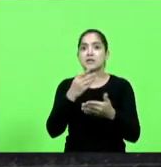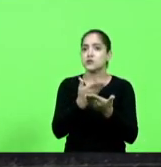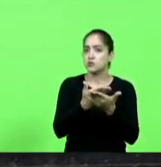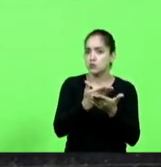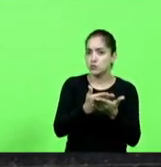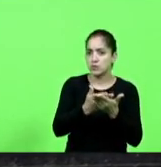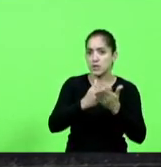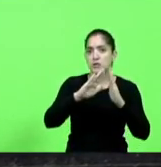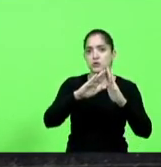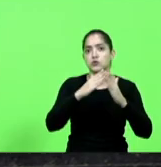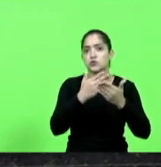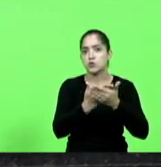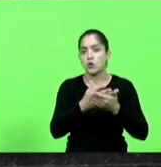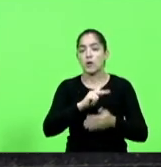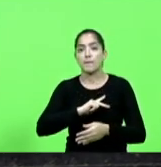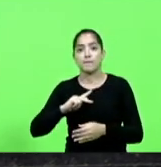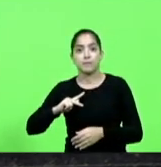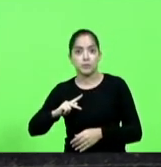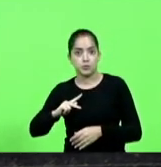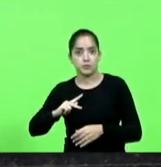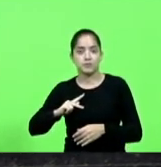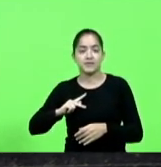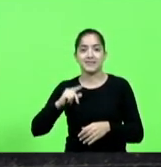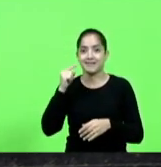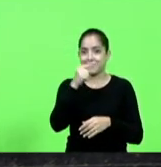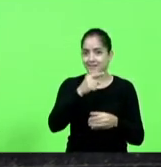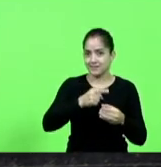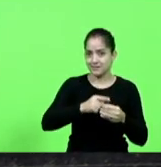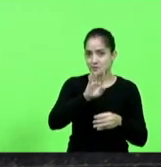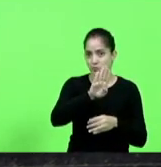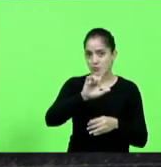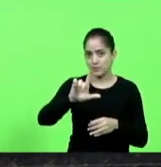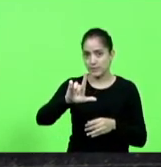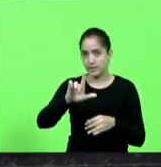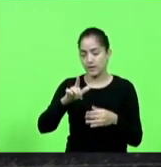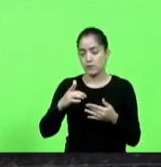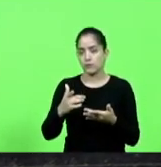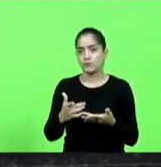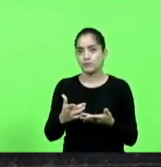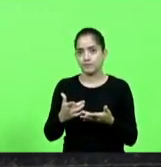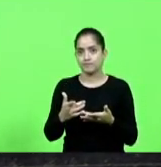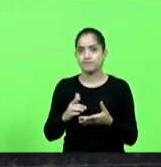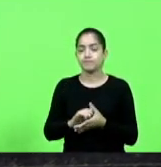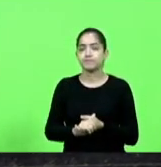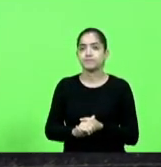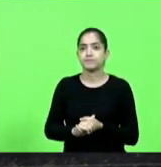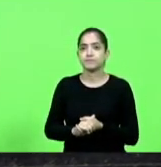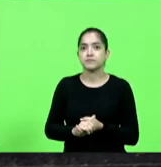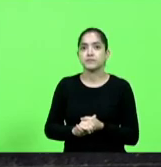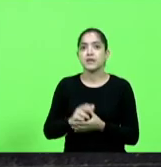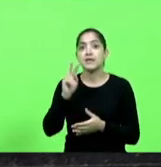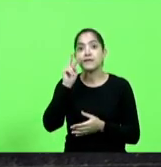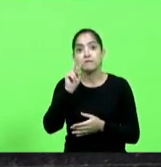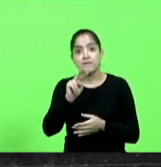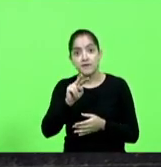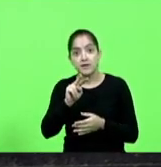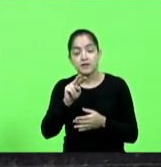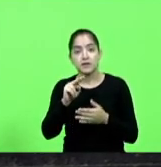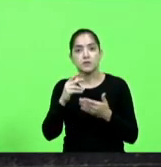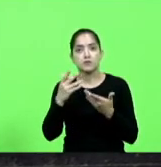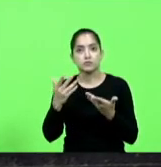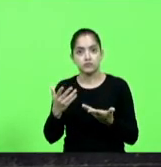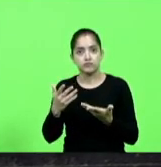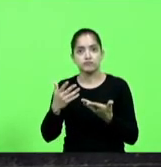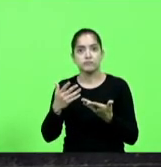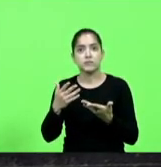no conjunto educacional Pedro II em Blumenau em ver a manifestação do